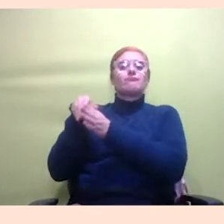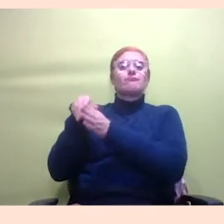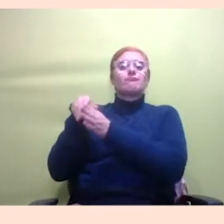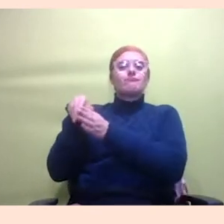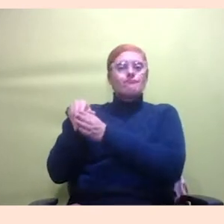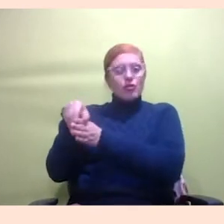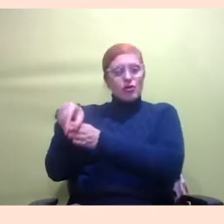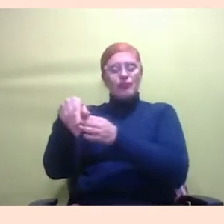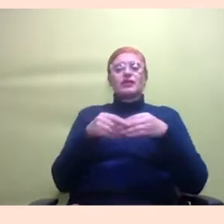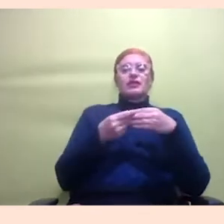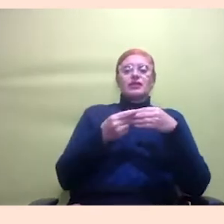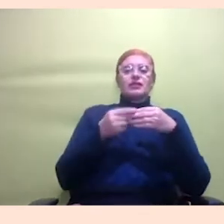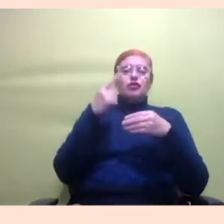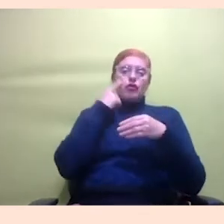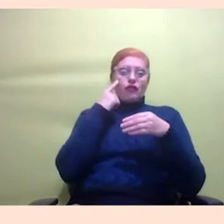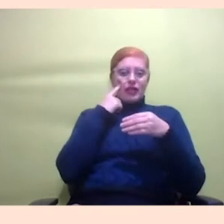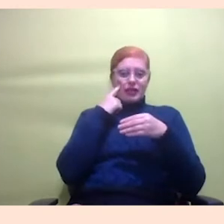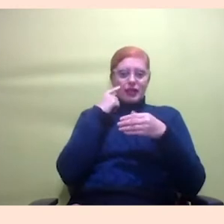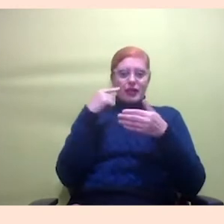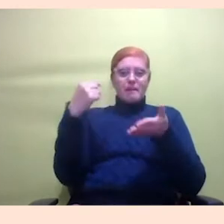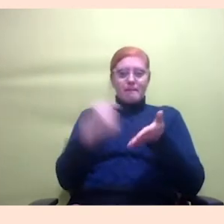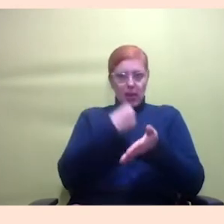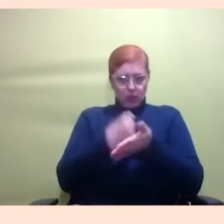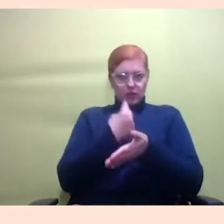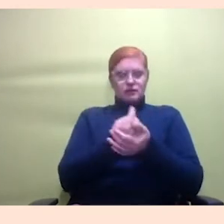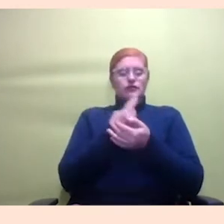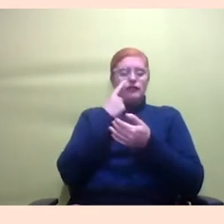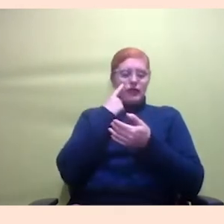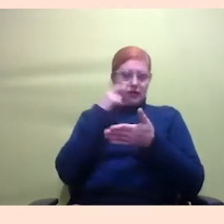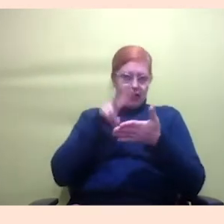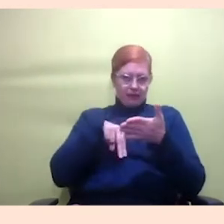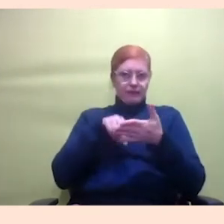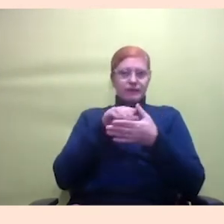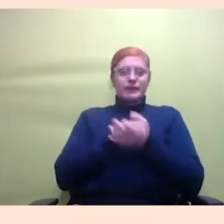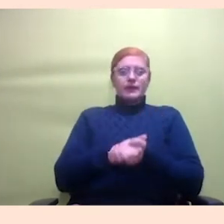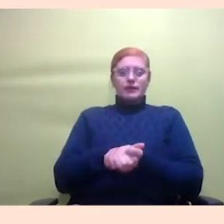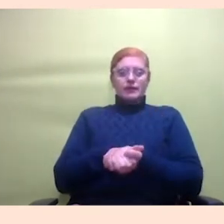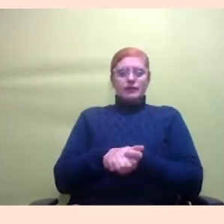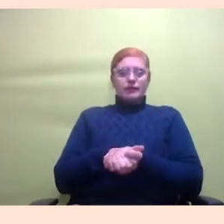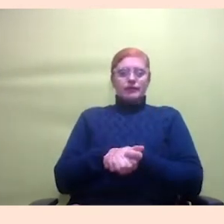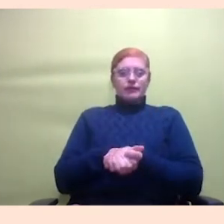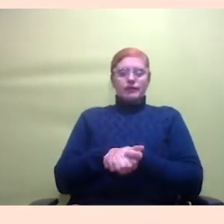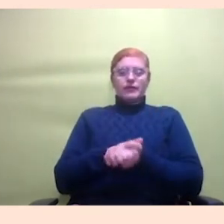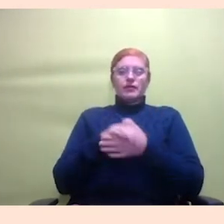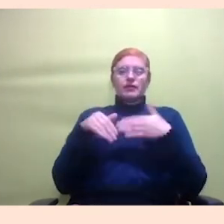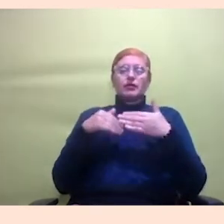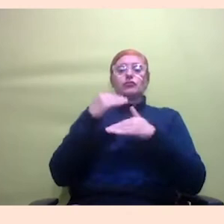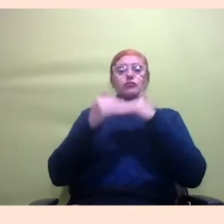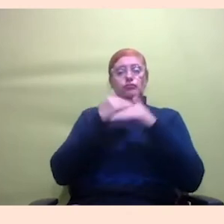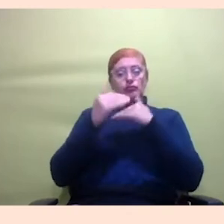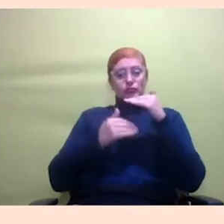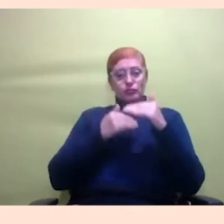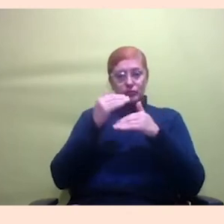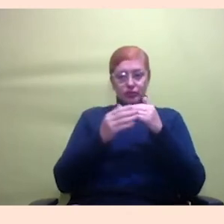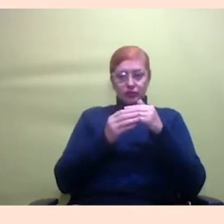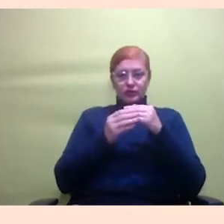perguntado então no processo de orientação a gente começou com primeiro com a percepção de que tinha